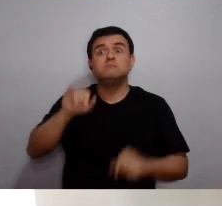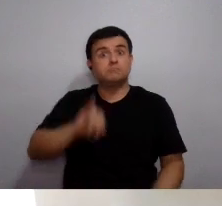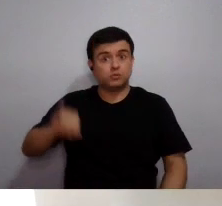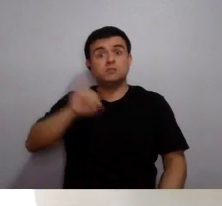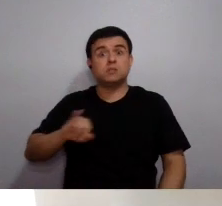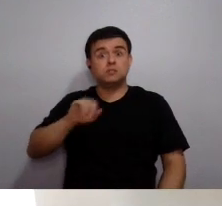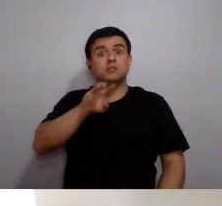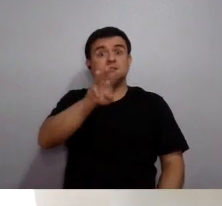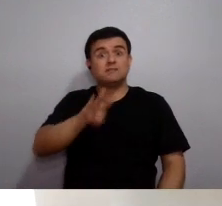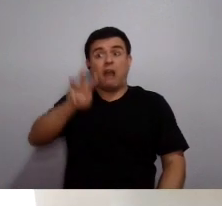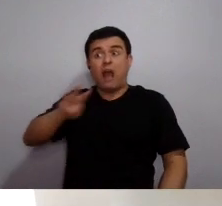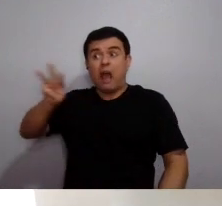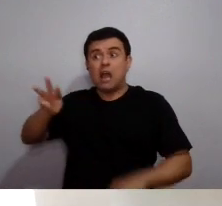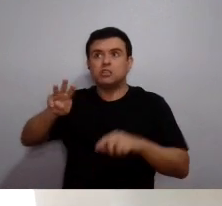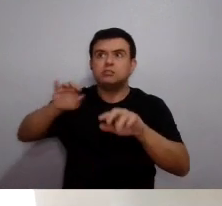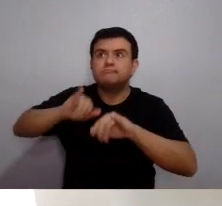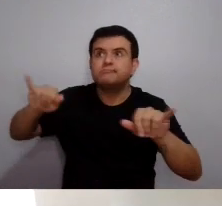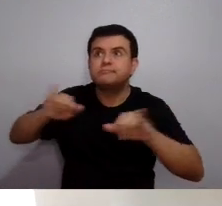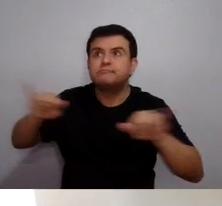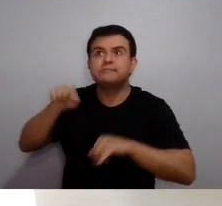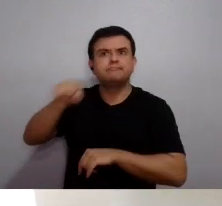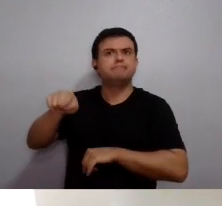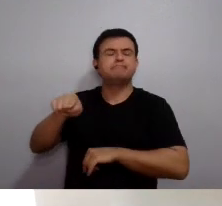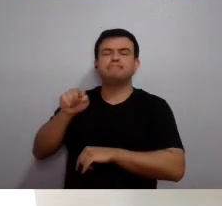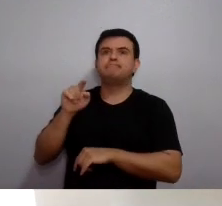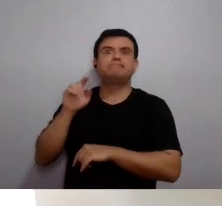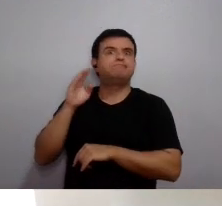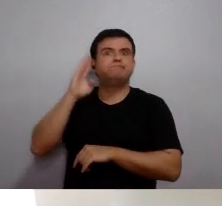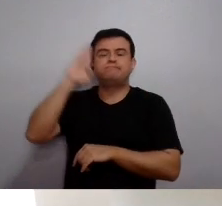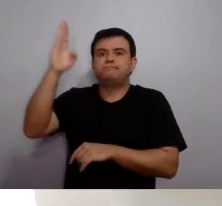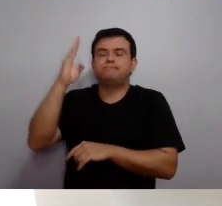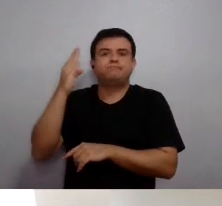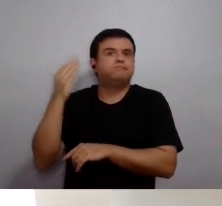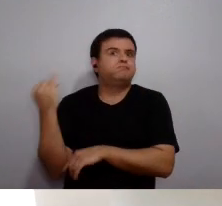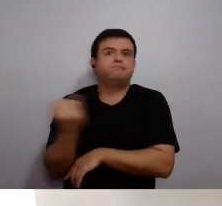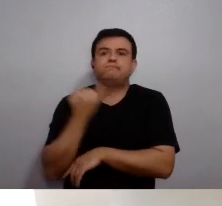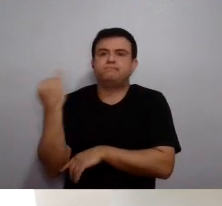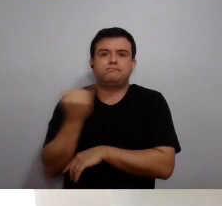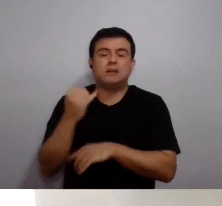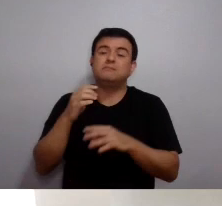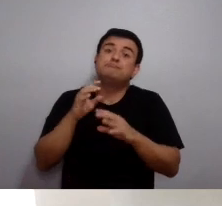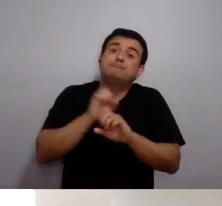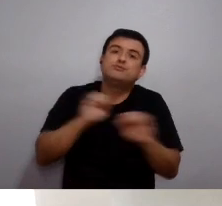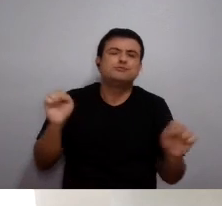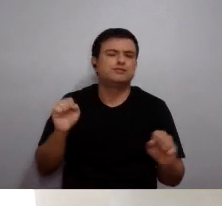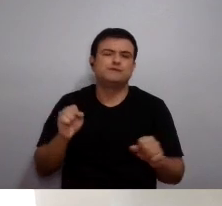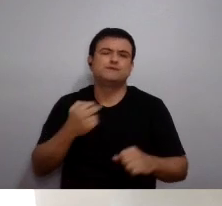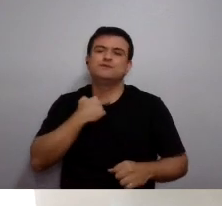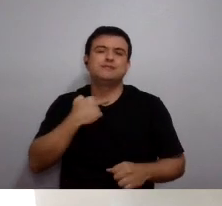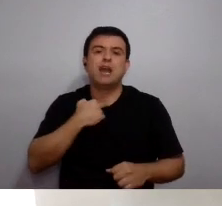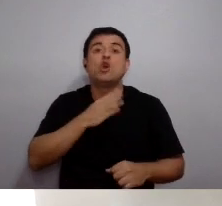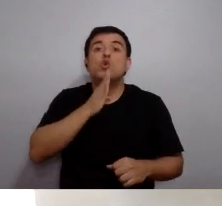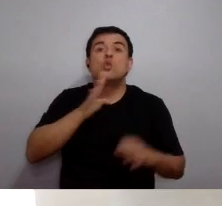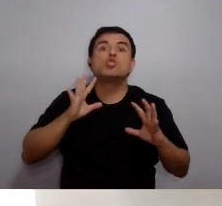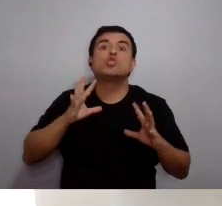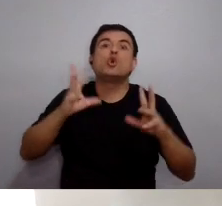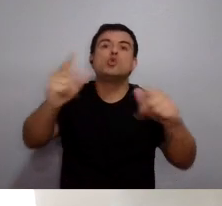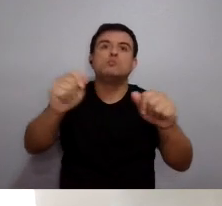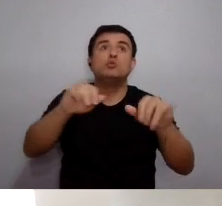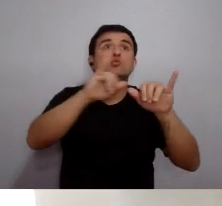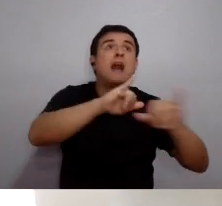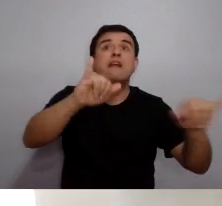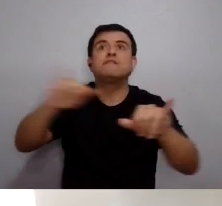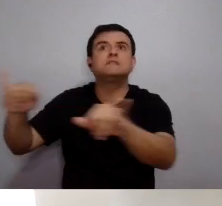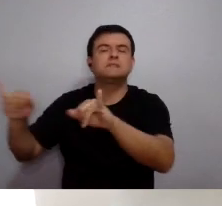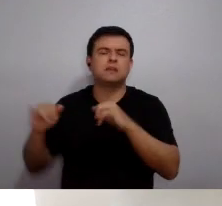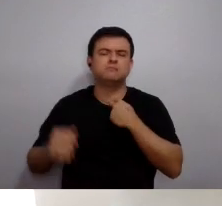todos, eu acho fundamental, até pela transparência, porque a gente não se conhece. É impossível conhecer todo mundo na universidade, tanto docentes